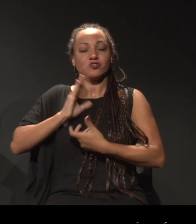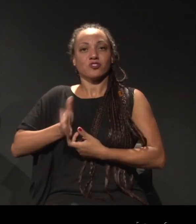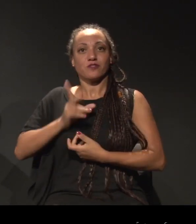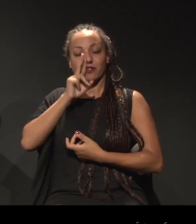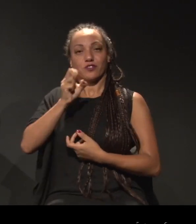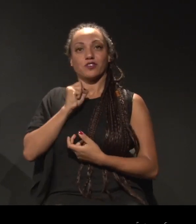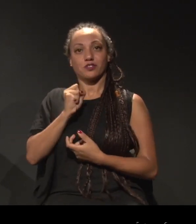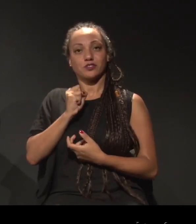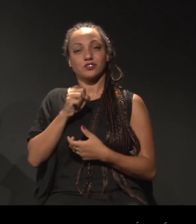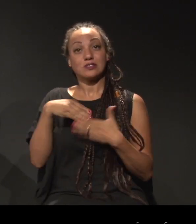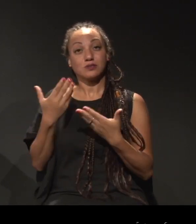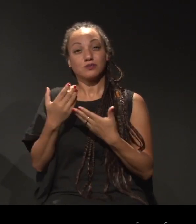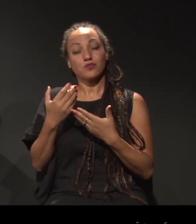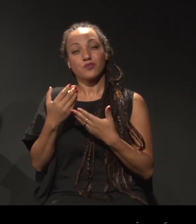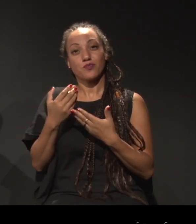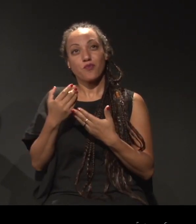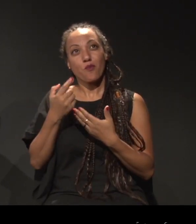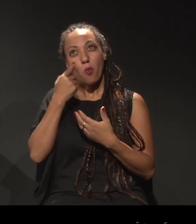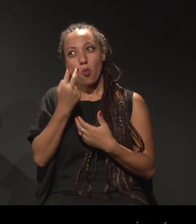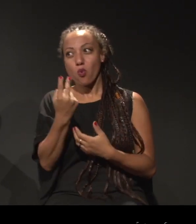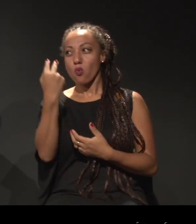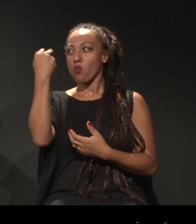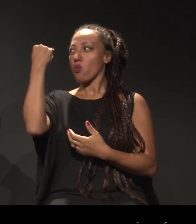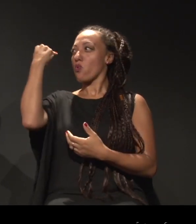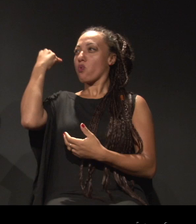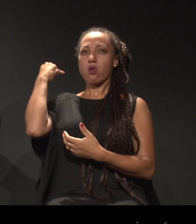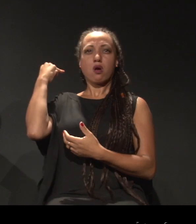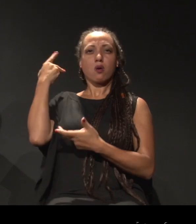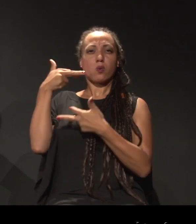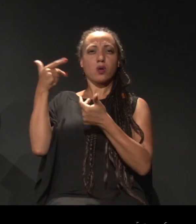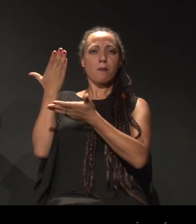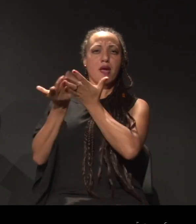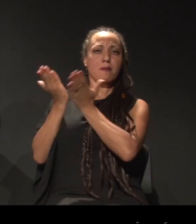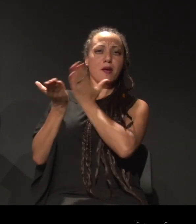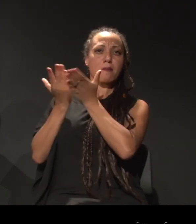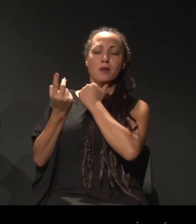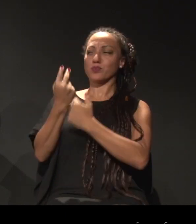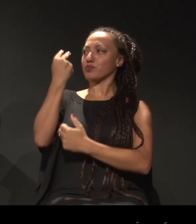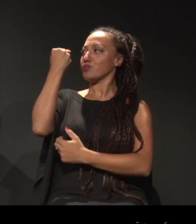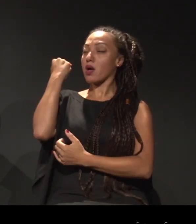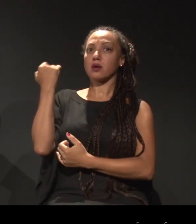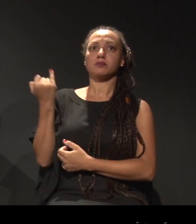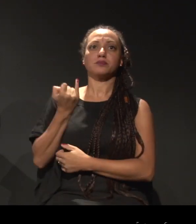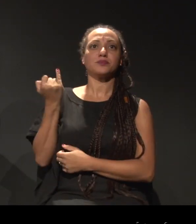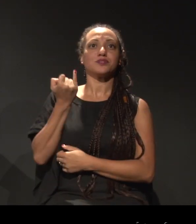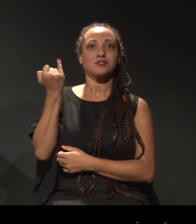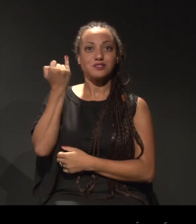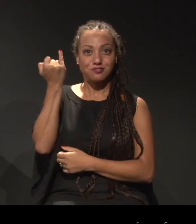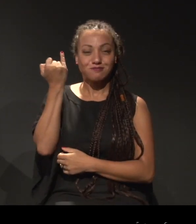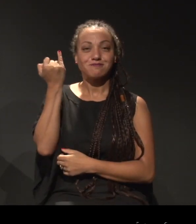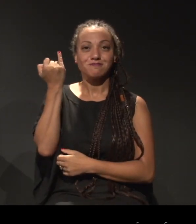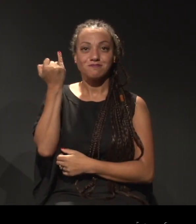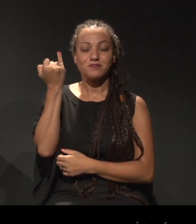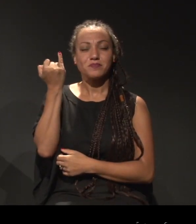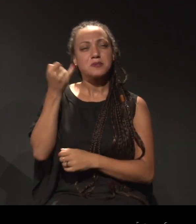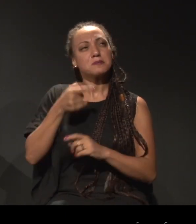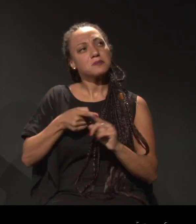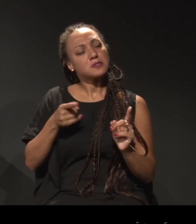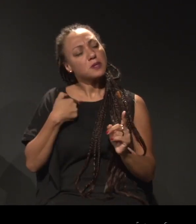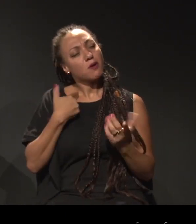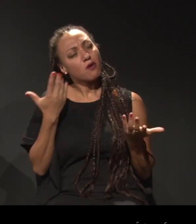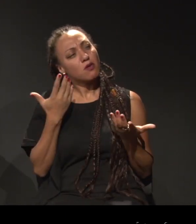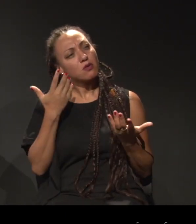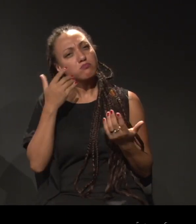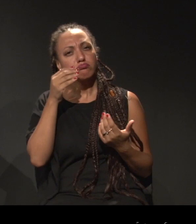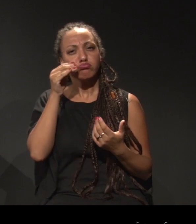memória, esse voltar para trás, esse olhar para o que foi perdido, ele é sempre muito importante. Mas eu fiquei me